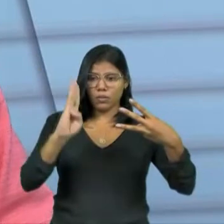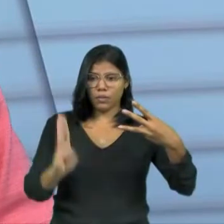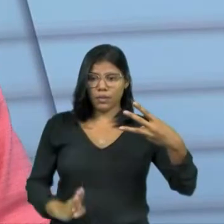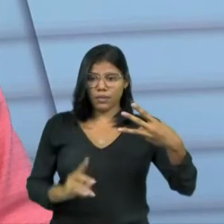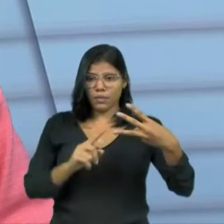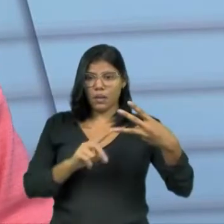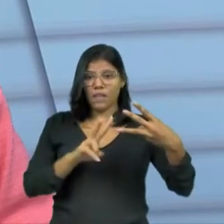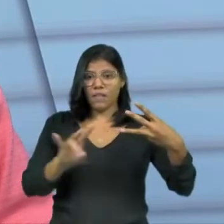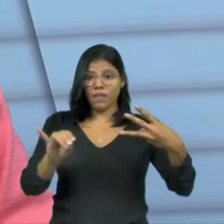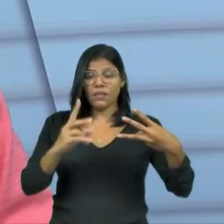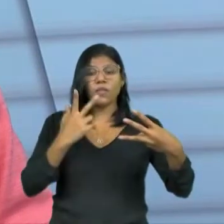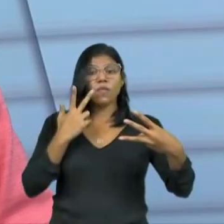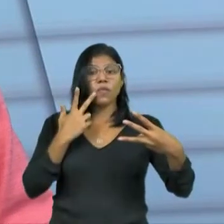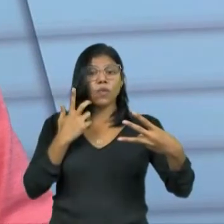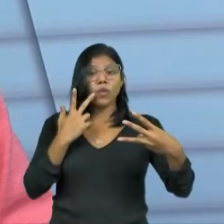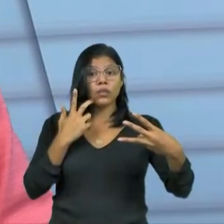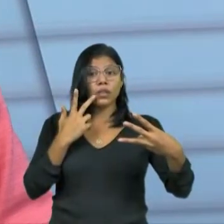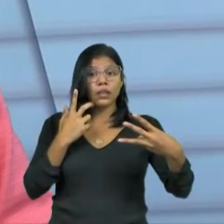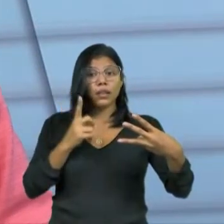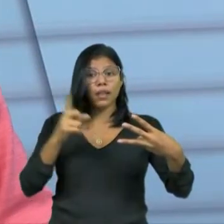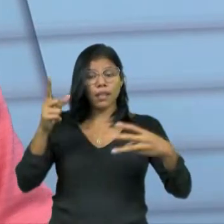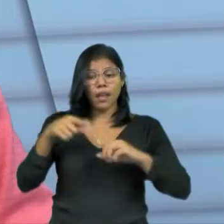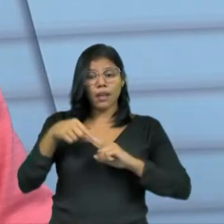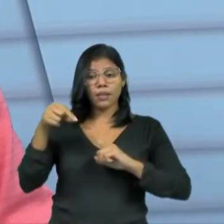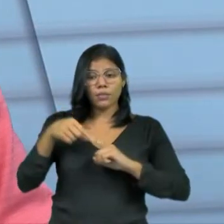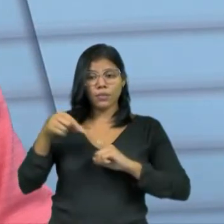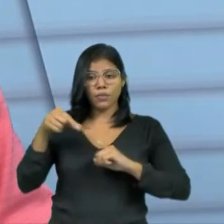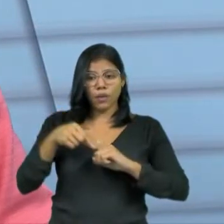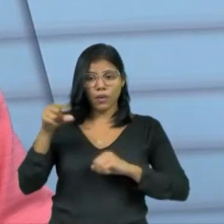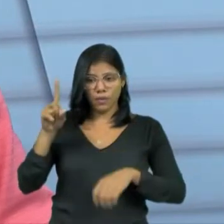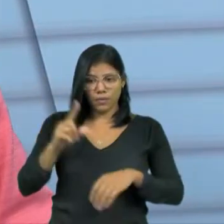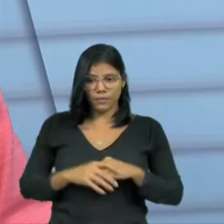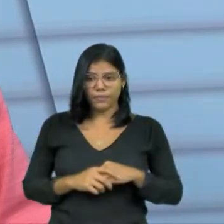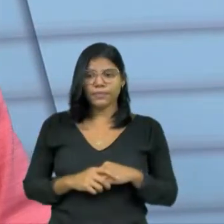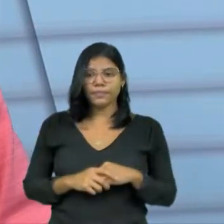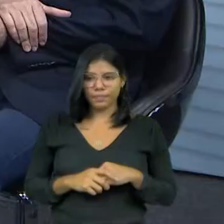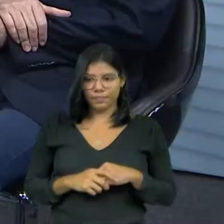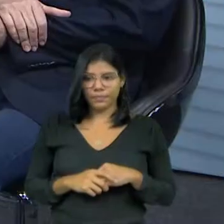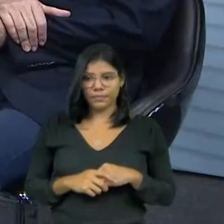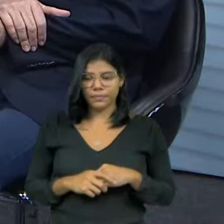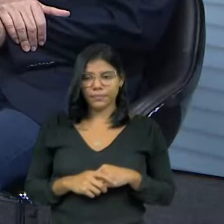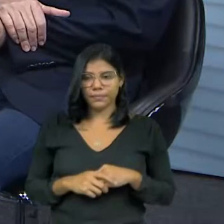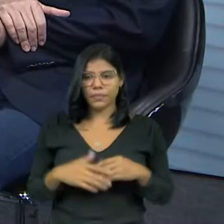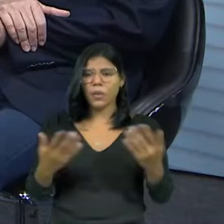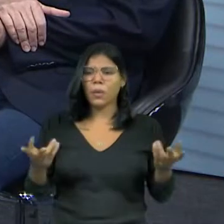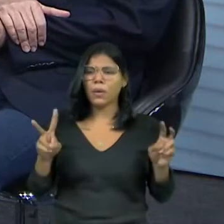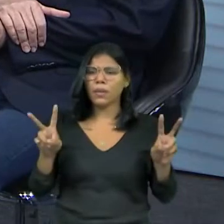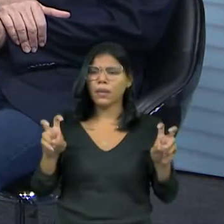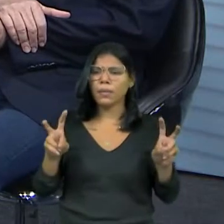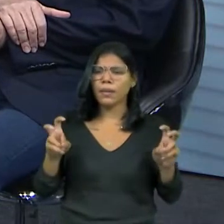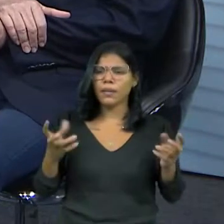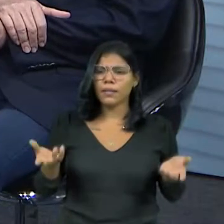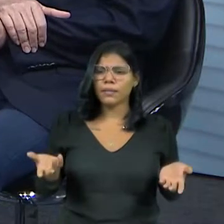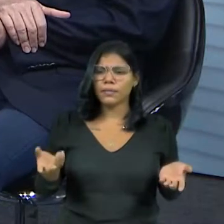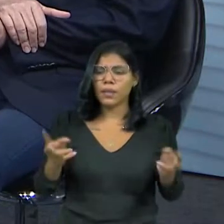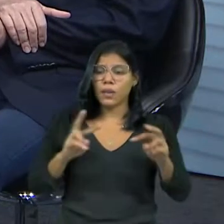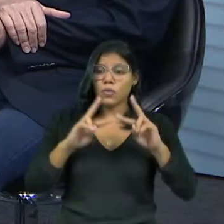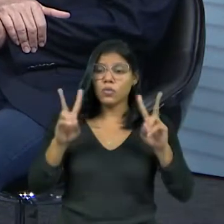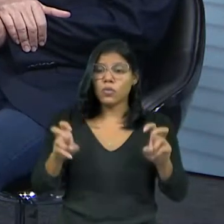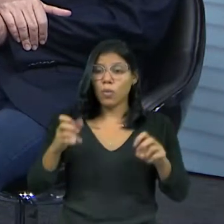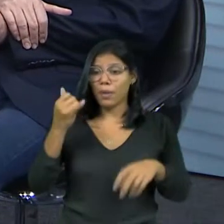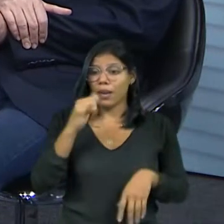Fortaleza, no dia 15 e 16 de setembro, na Unifor. Na Unifor. Então, qual é a temática desse ano? A temática é sobre energias